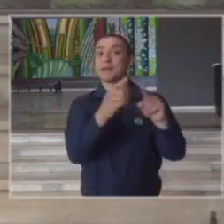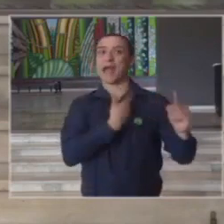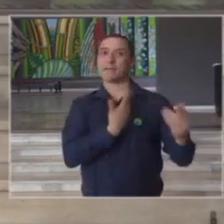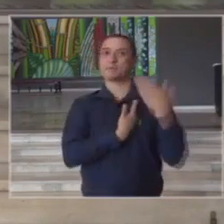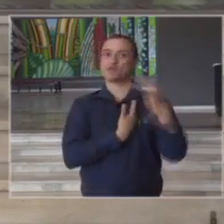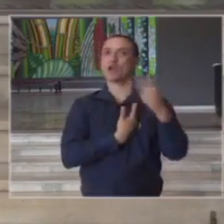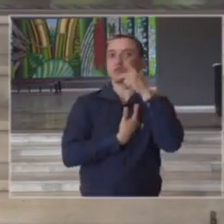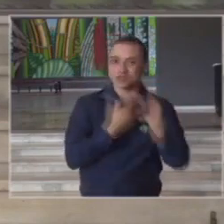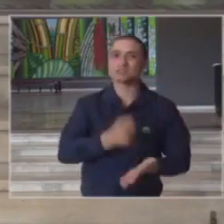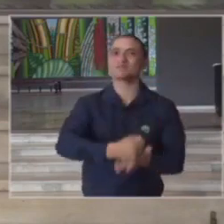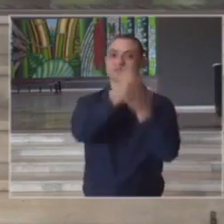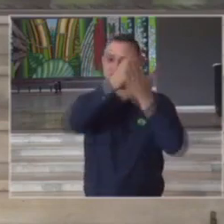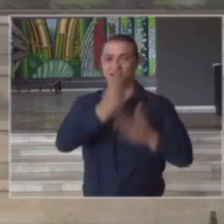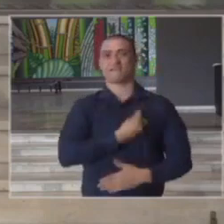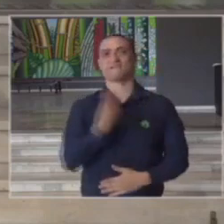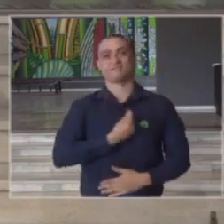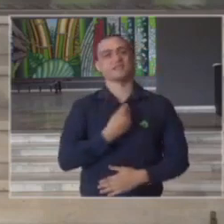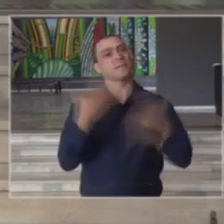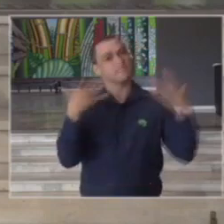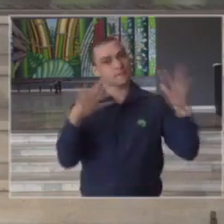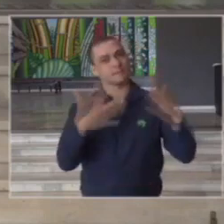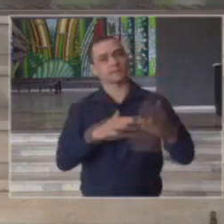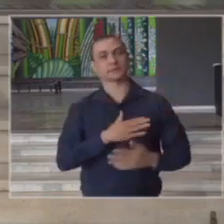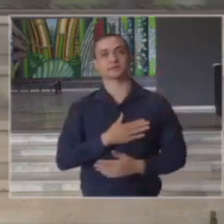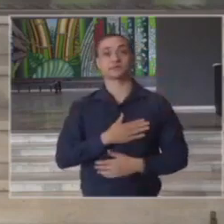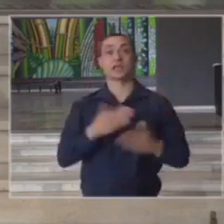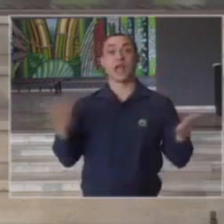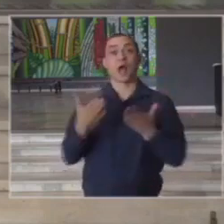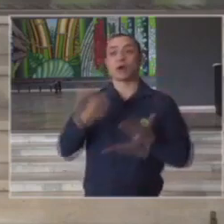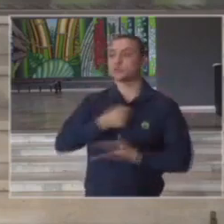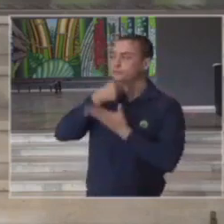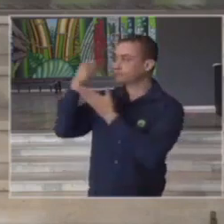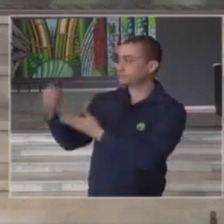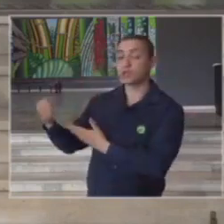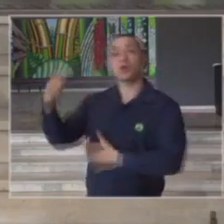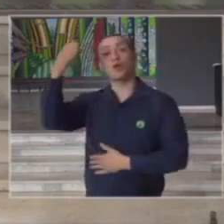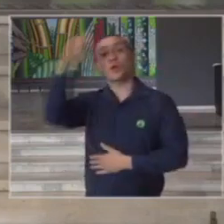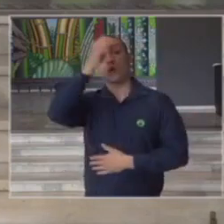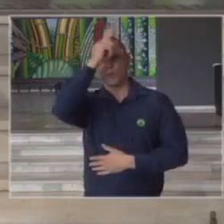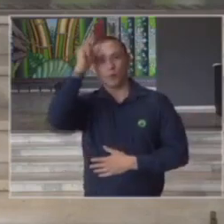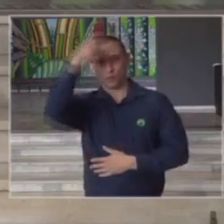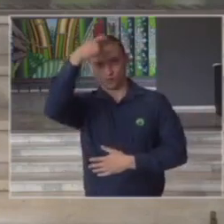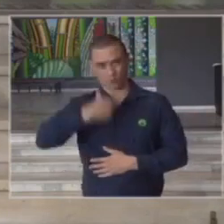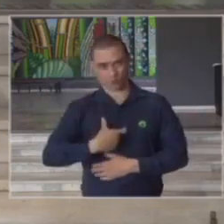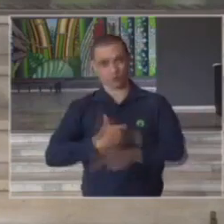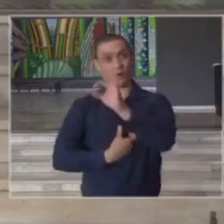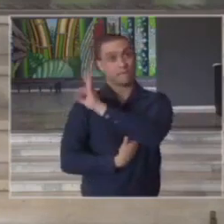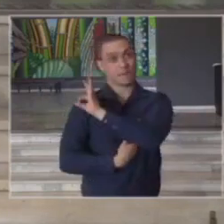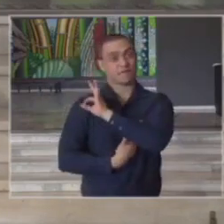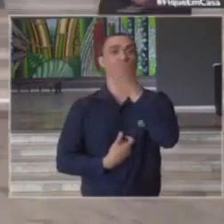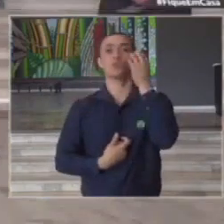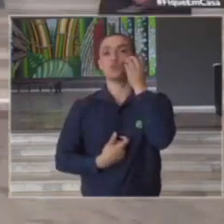seus amigos nestas cidades passo agora a palavra ao prefeito da capital de São Paulo Bruno Covas Bruno